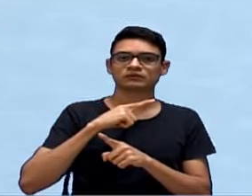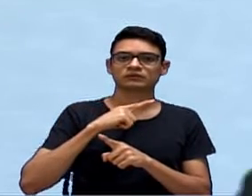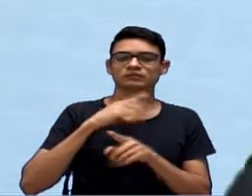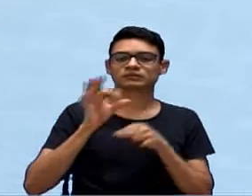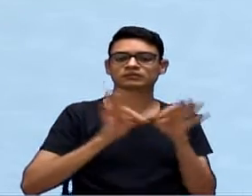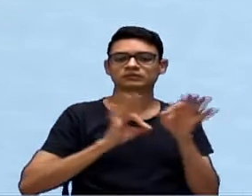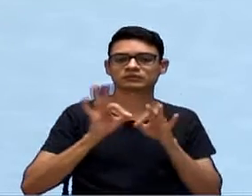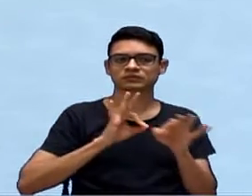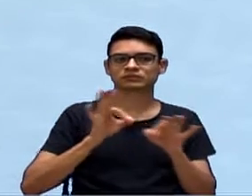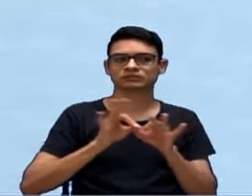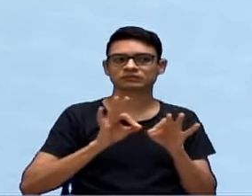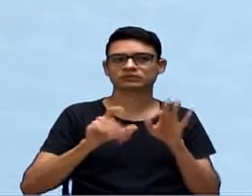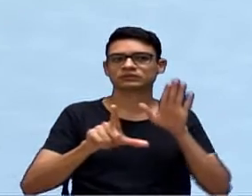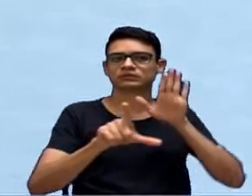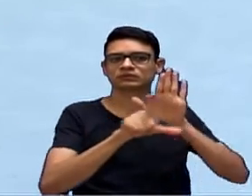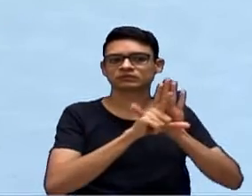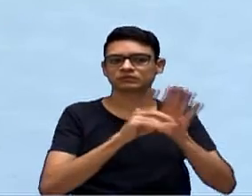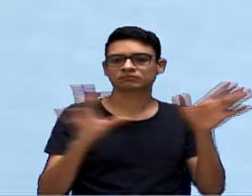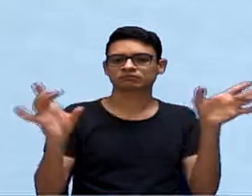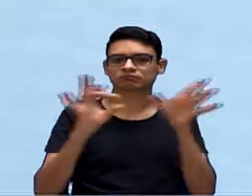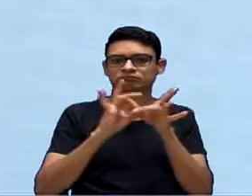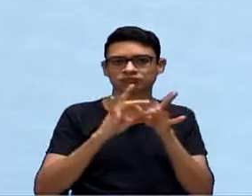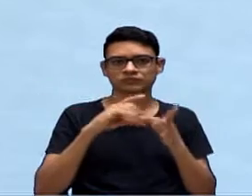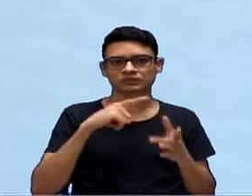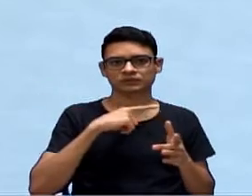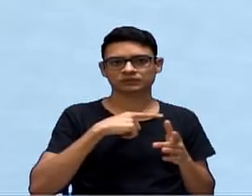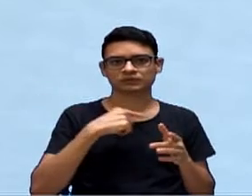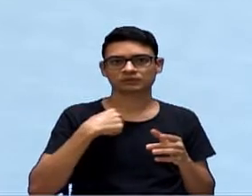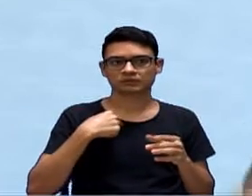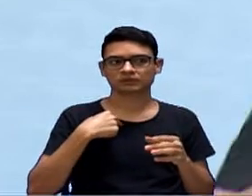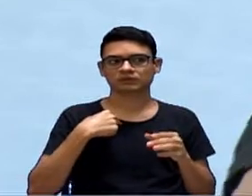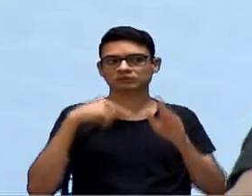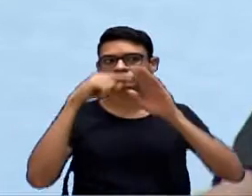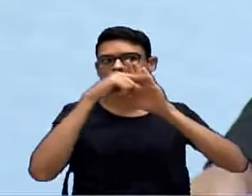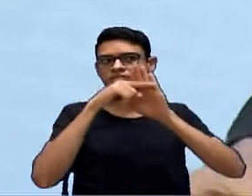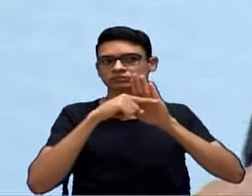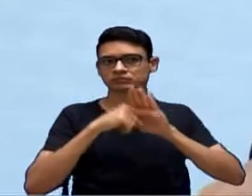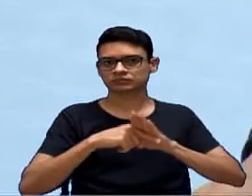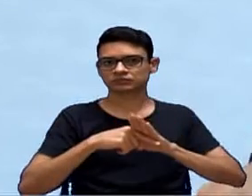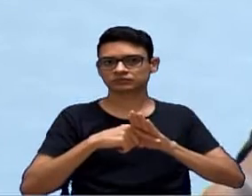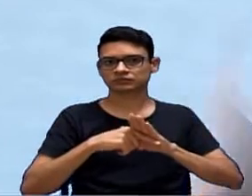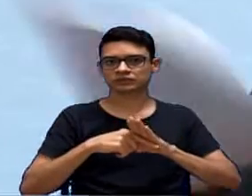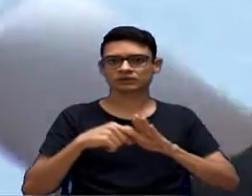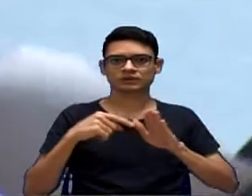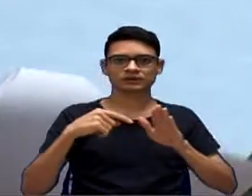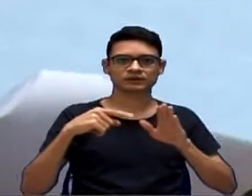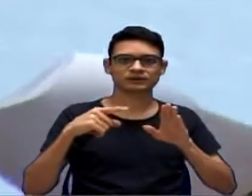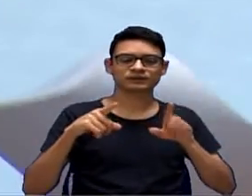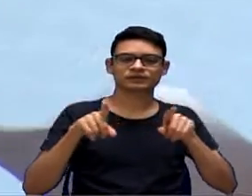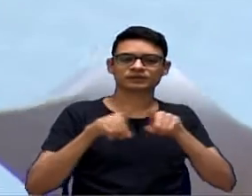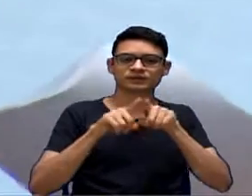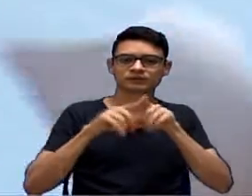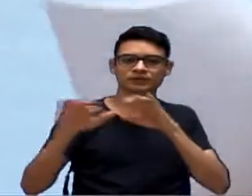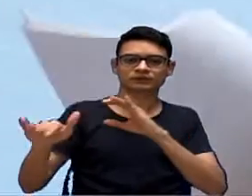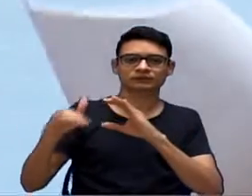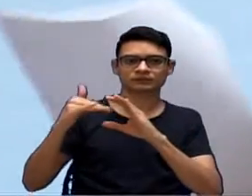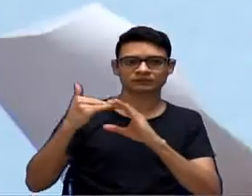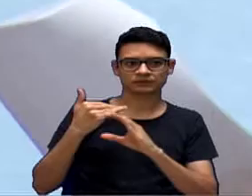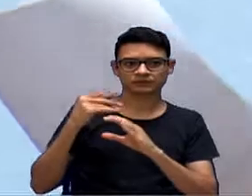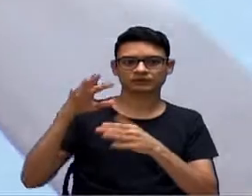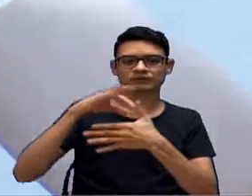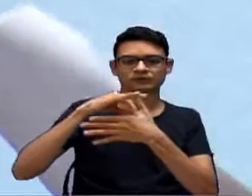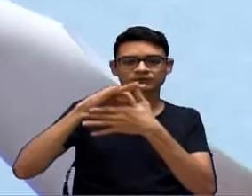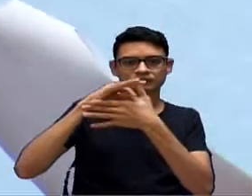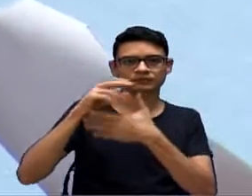de lei. Ao meu ver, ter estudado o projeto de lei e mesmo ter recebido o termo da justiconduta nessa manhã pelo vereador líder do